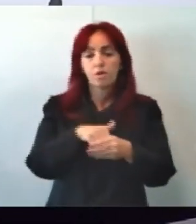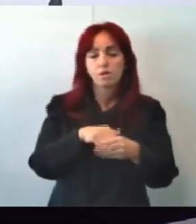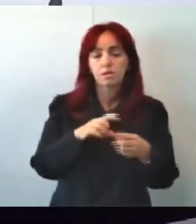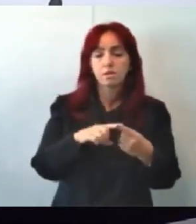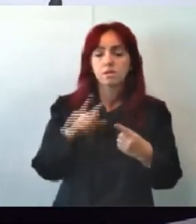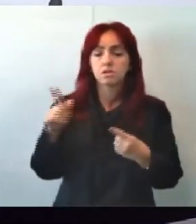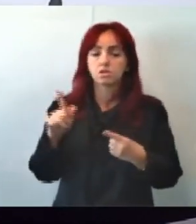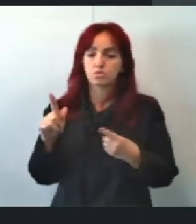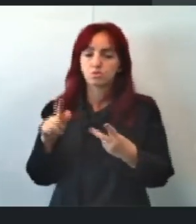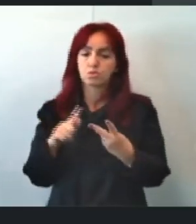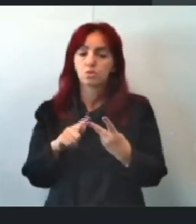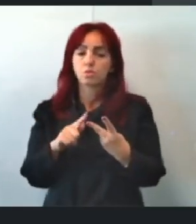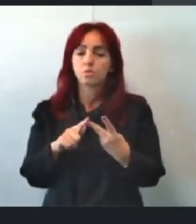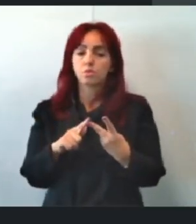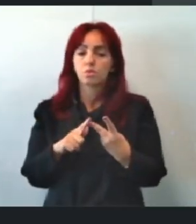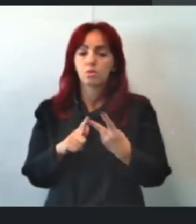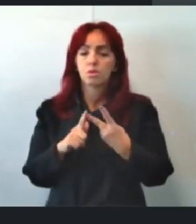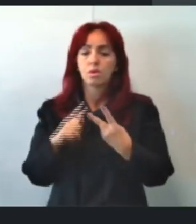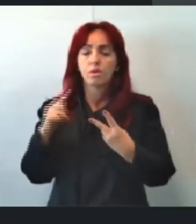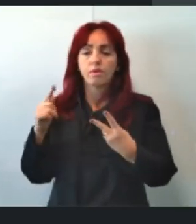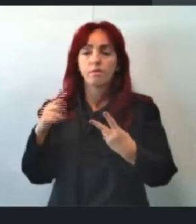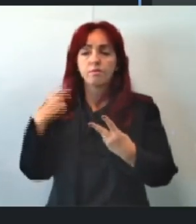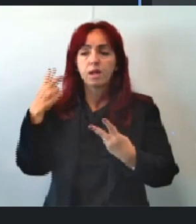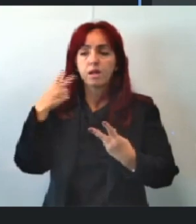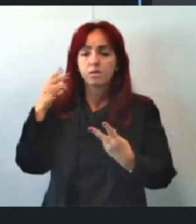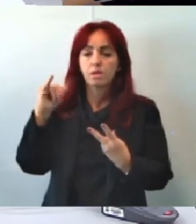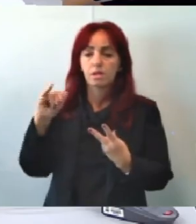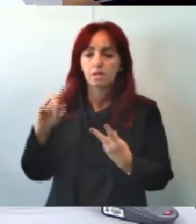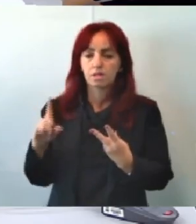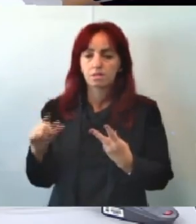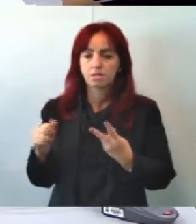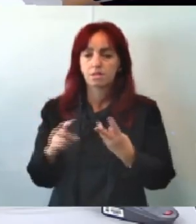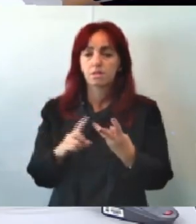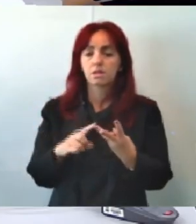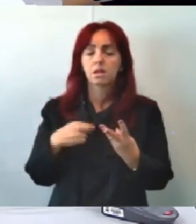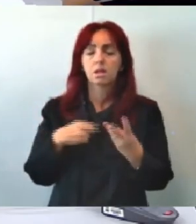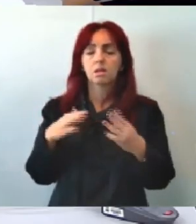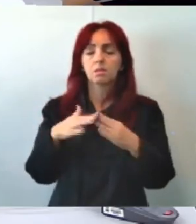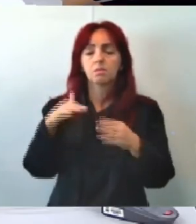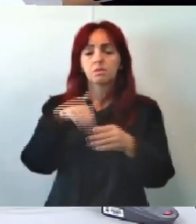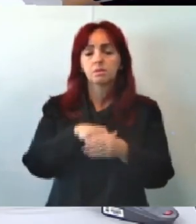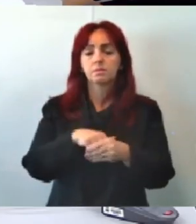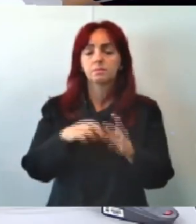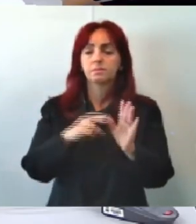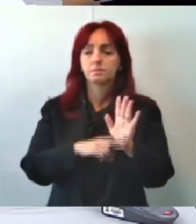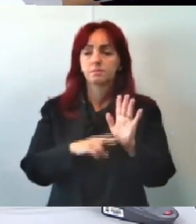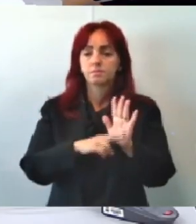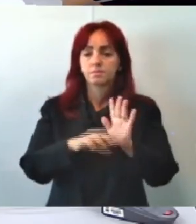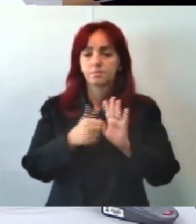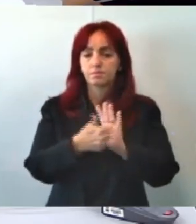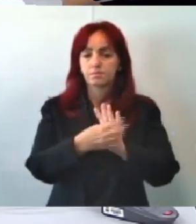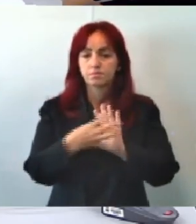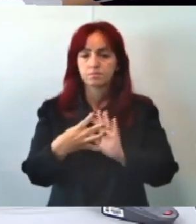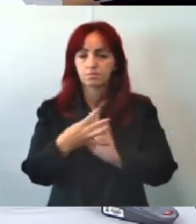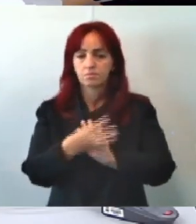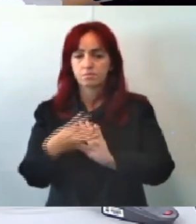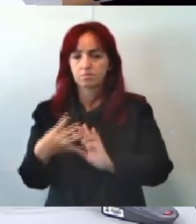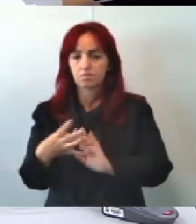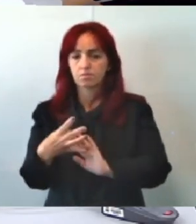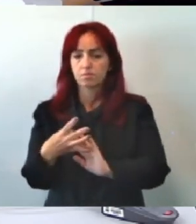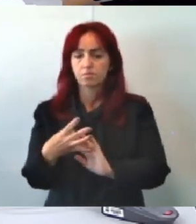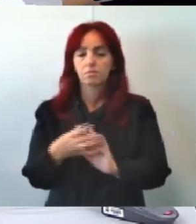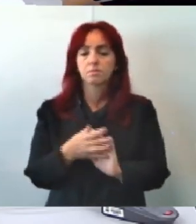De acordo Vereadora Isa De acordo Eu também voto de acordo Requerimento de comissão 1444-2024 Aprovado